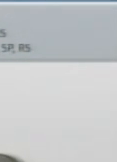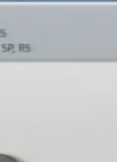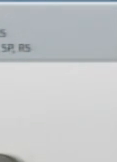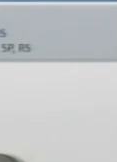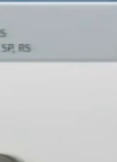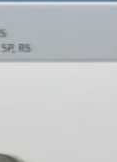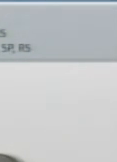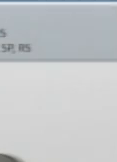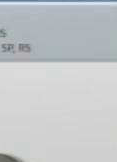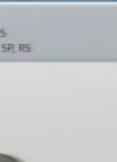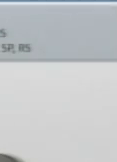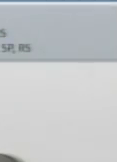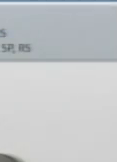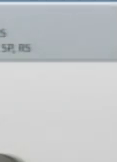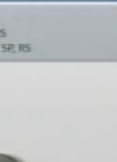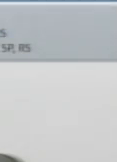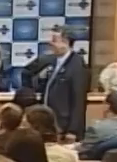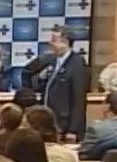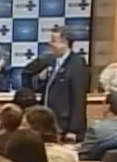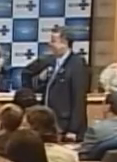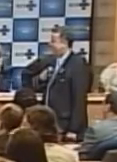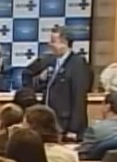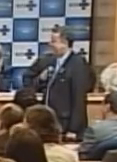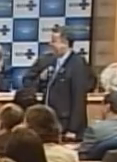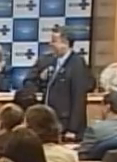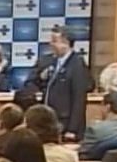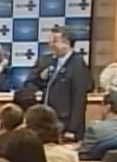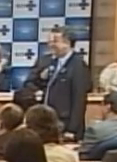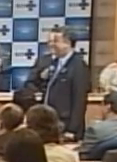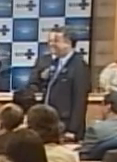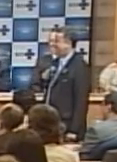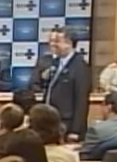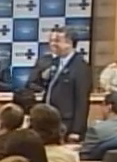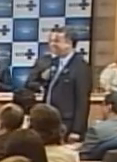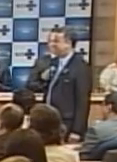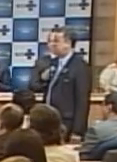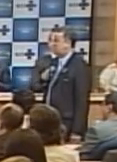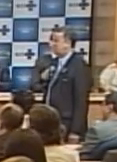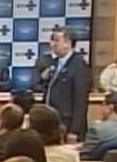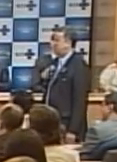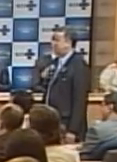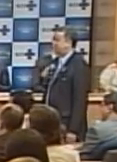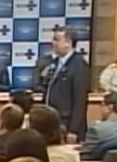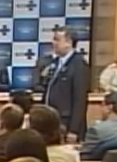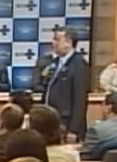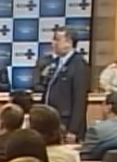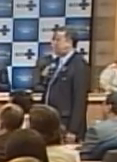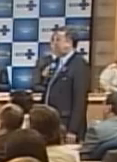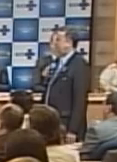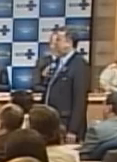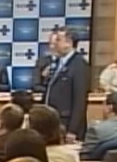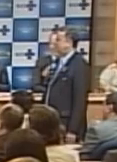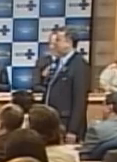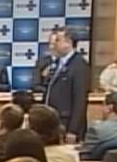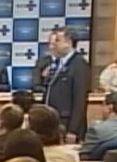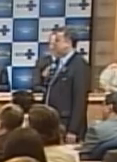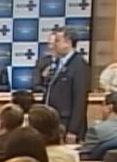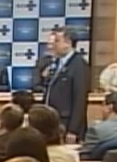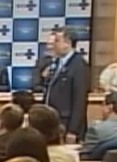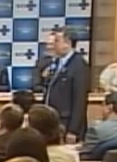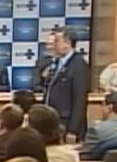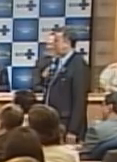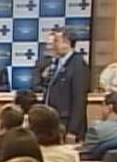por mais de três semanas pode ser tuberculose. Vá a uma unidade de saúde e informe-se. O tratamento é gratuito e é um direito seu